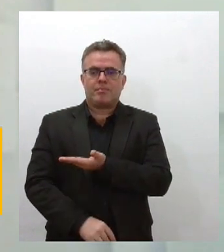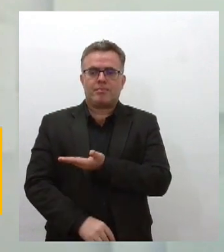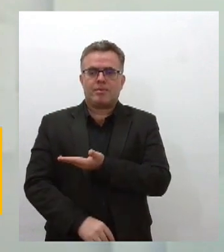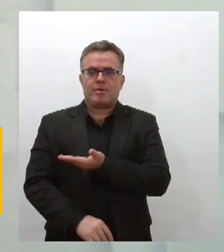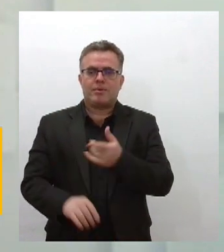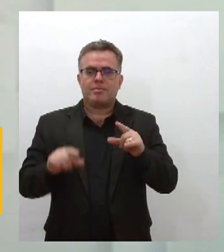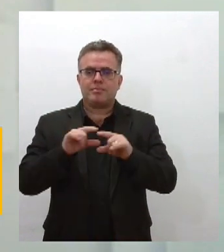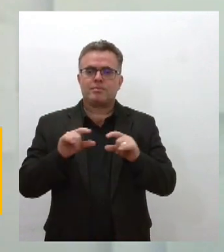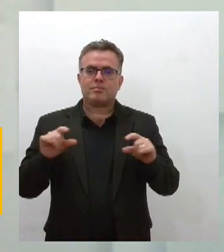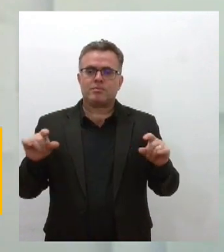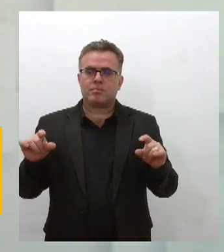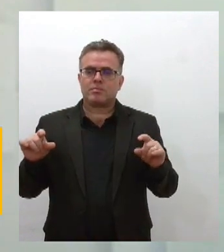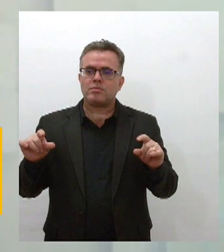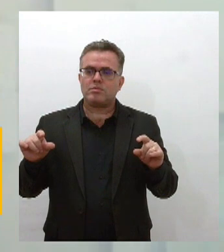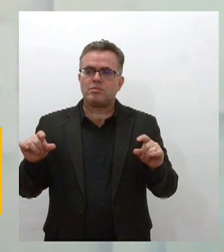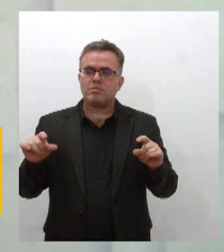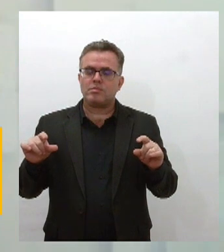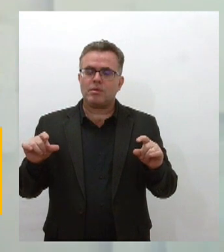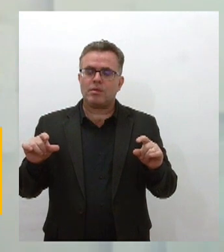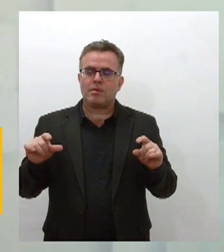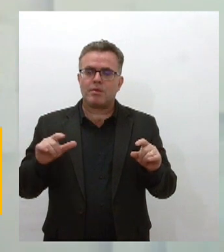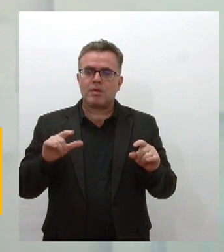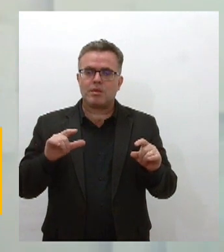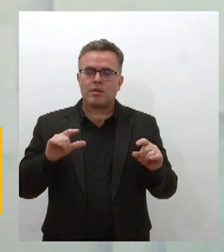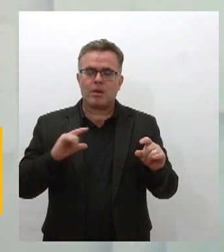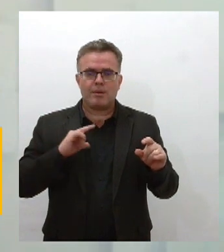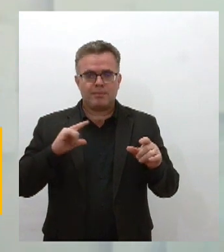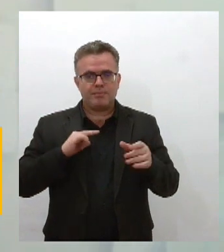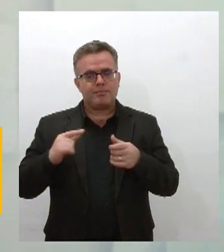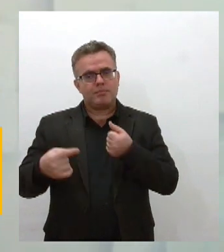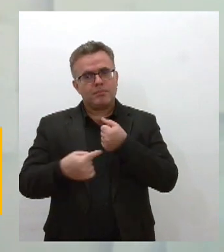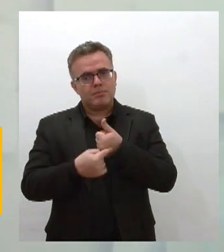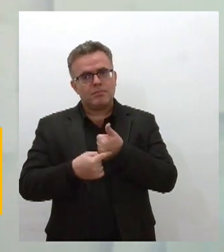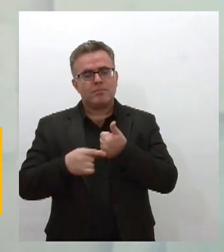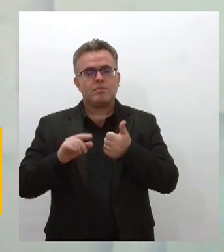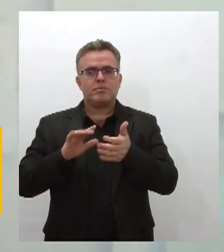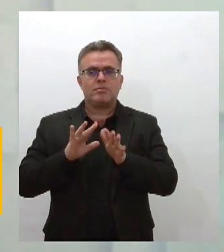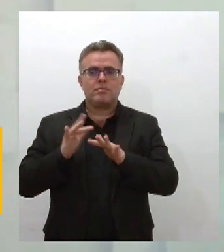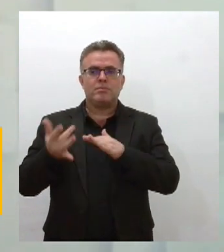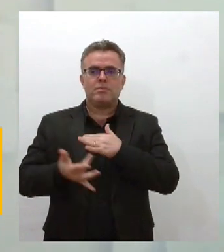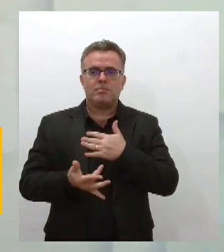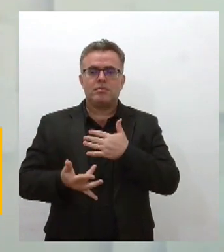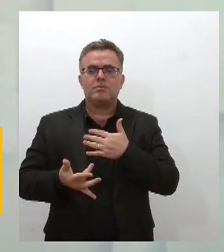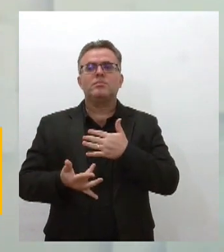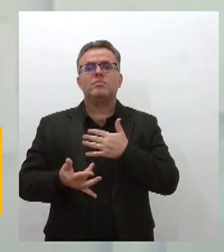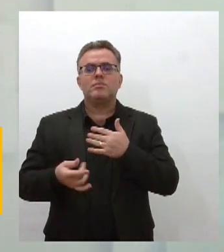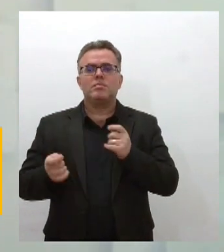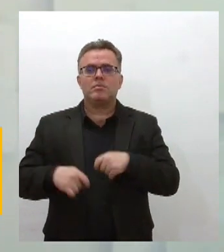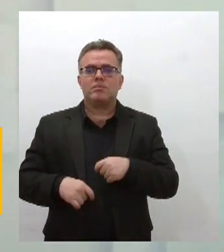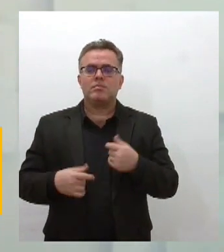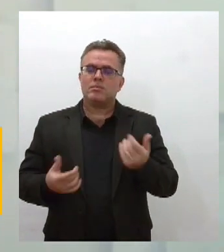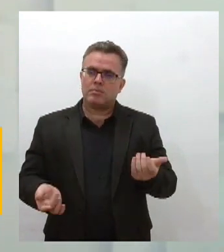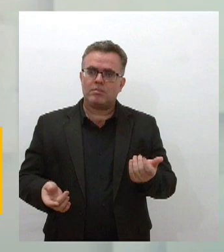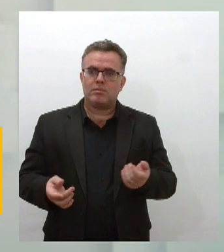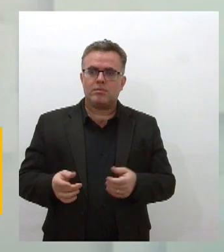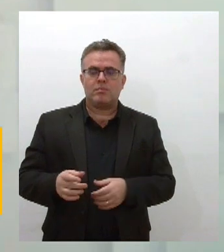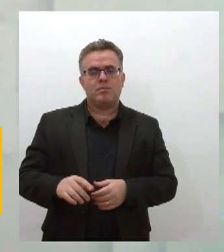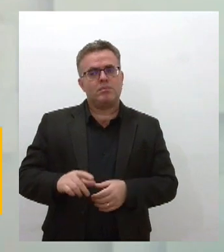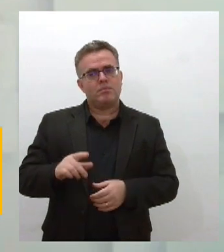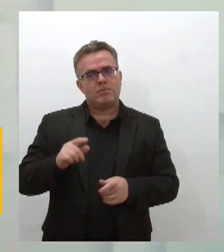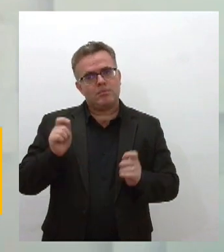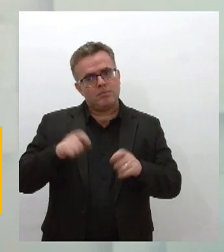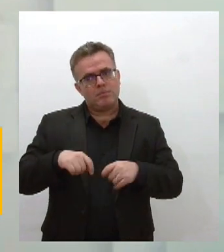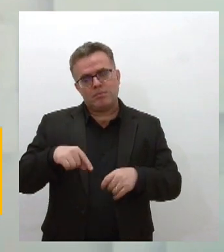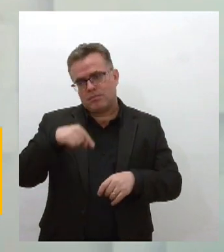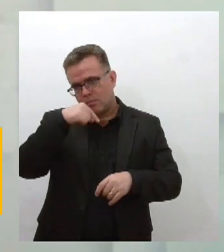do conteúdo do Parlamento sergipano em nossas redes sociais. E aí fica sempre convite, Tiago. No Twitter e no Facebook é arroba assembleia